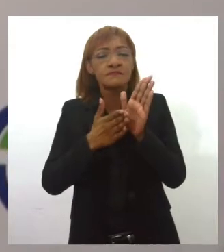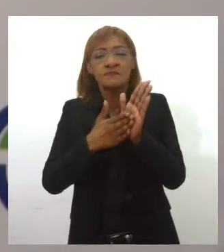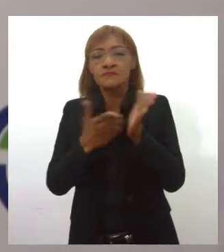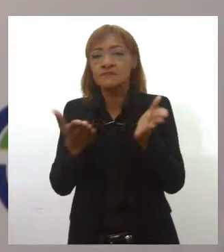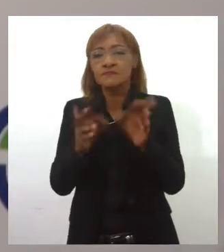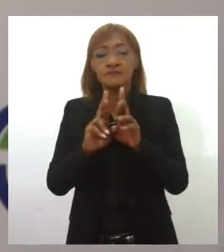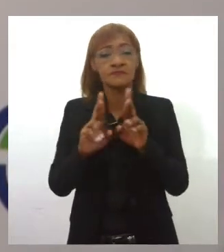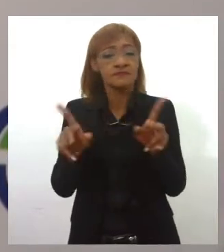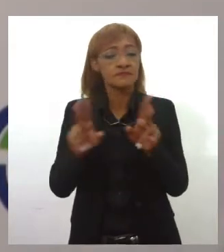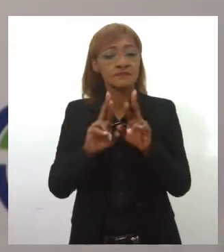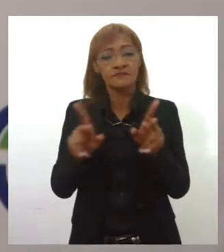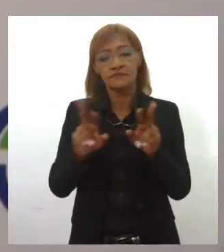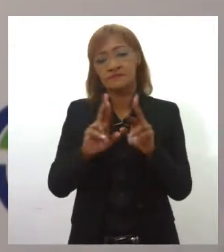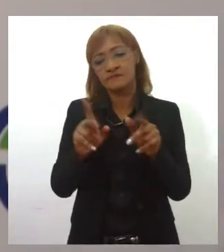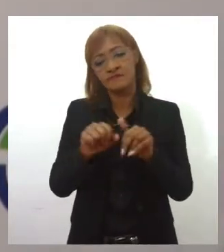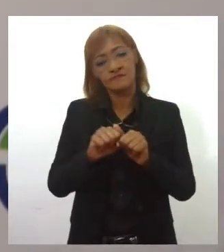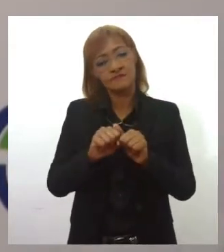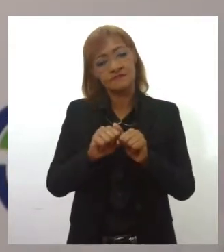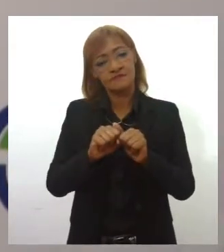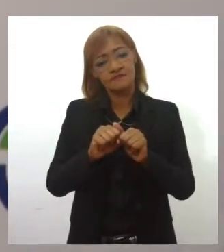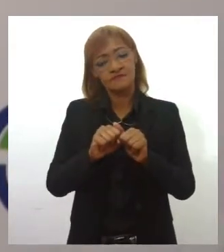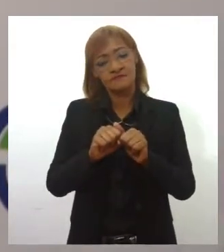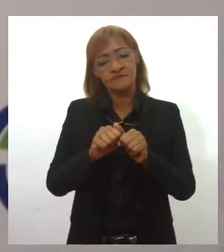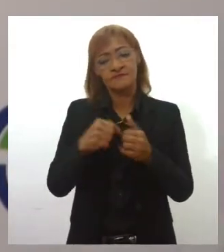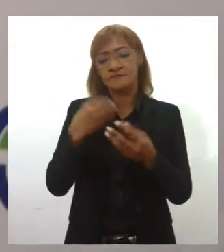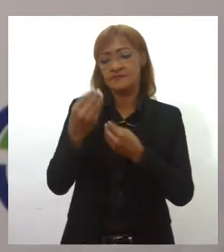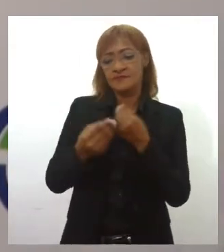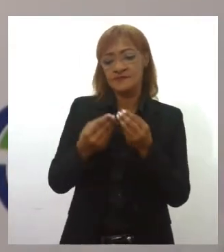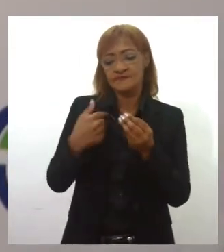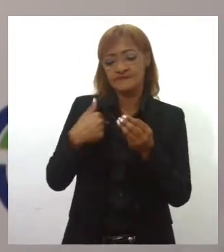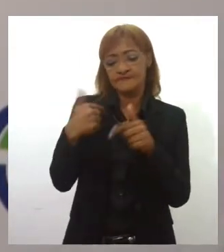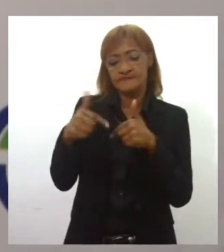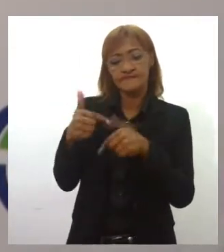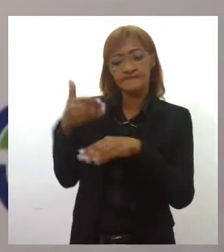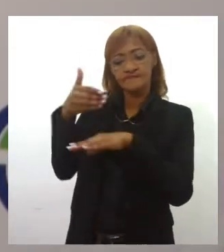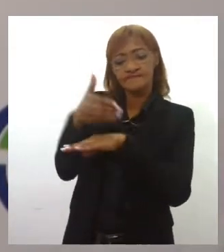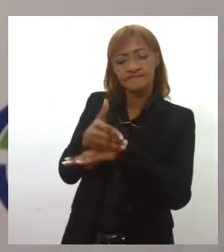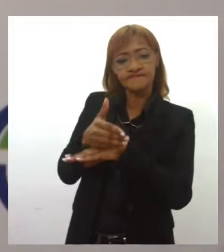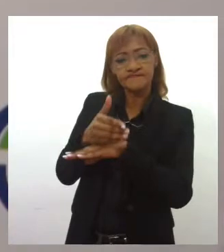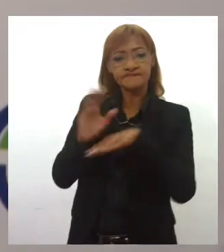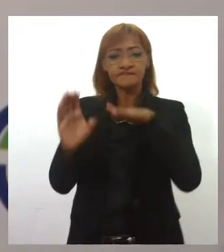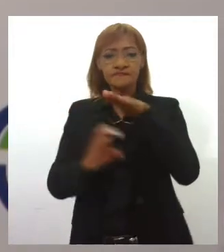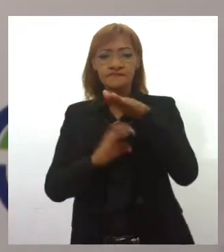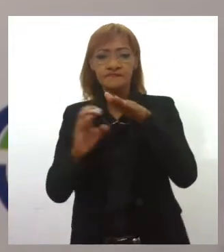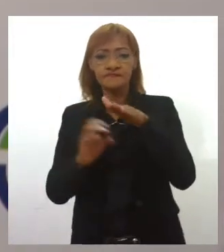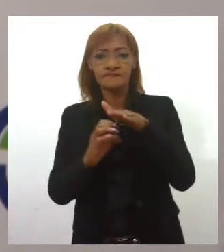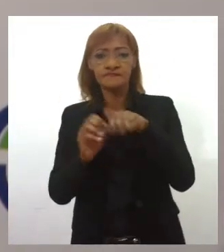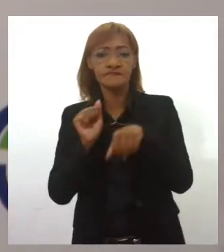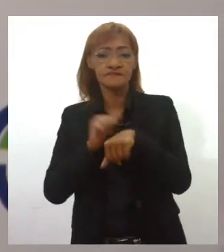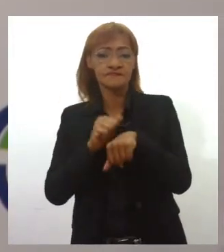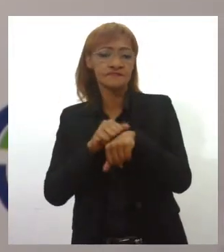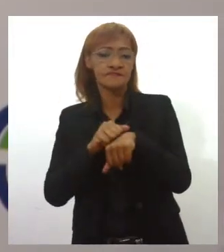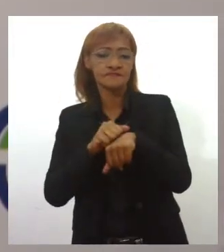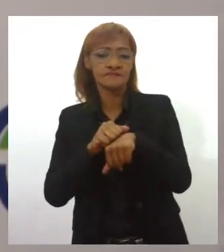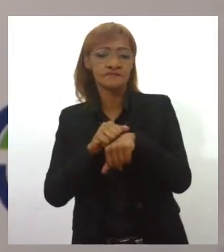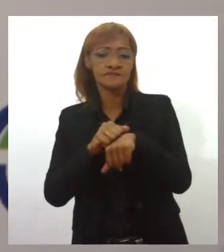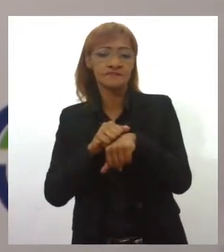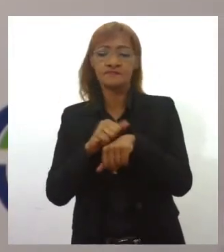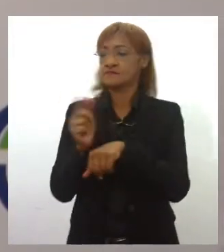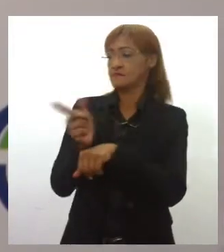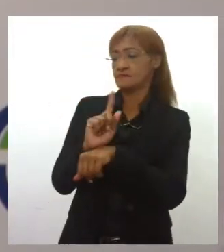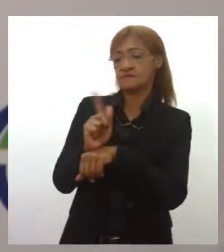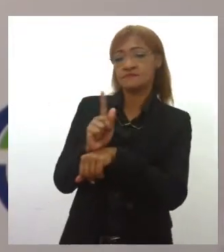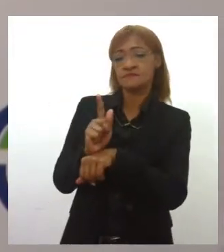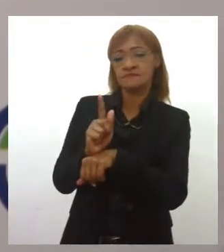diferenciada. Meu trabalho é consultoria. Eu vou para empresas com deficiências financeiras e de gestão